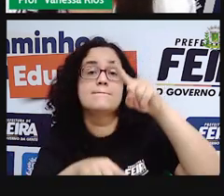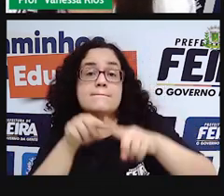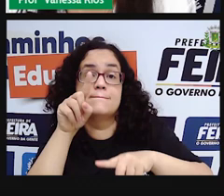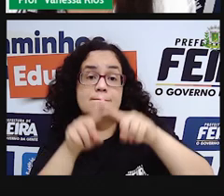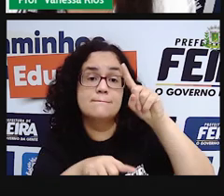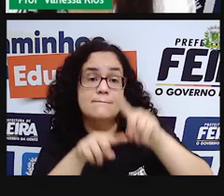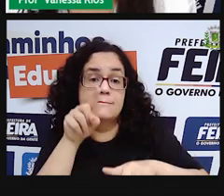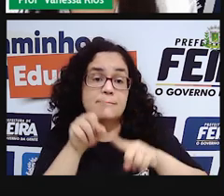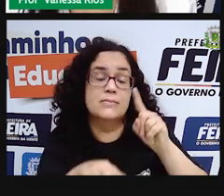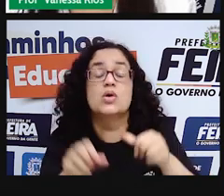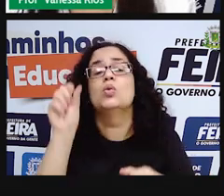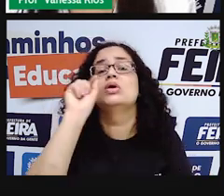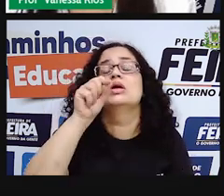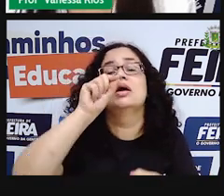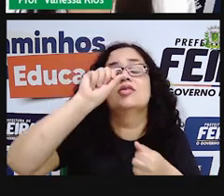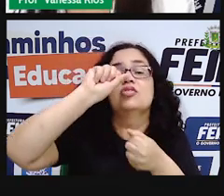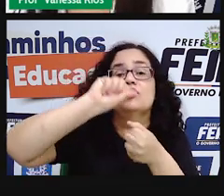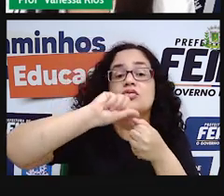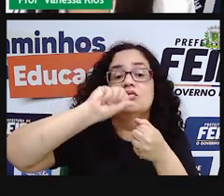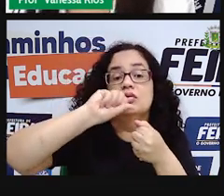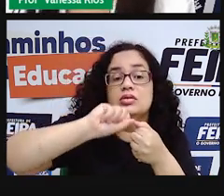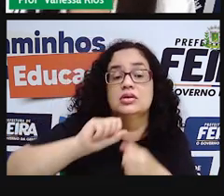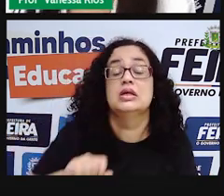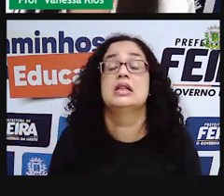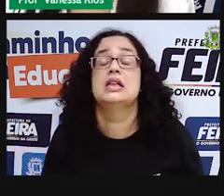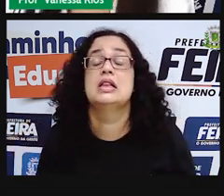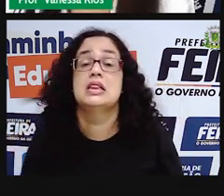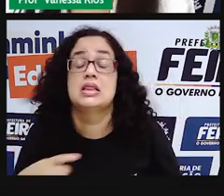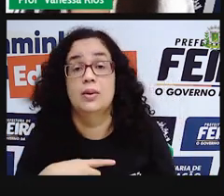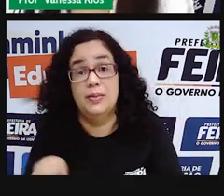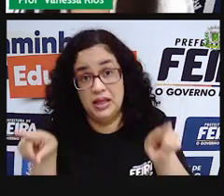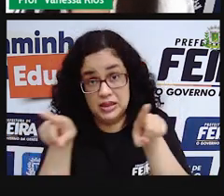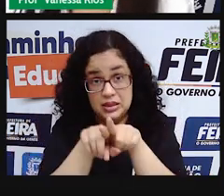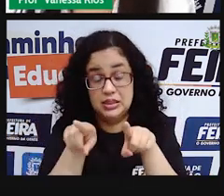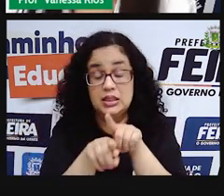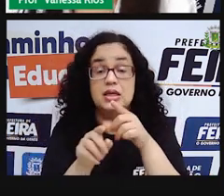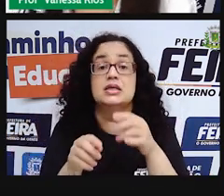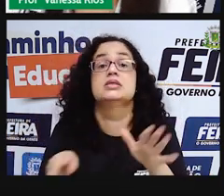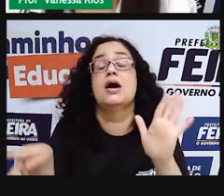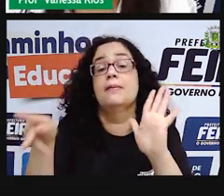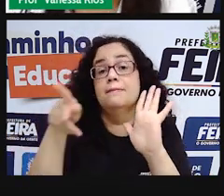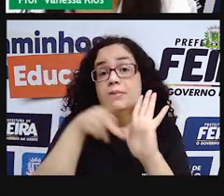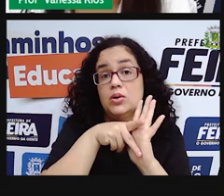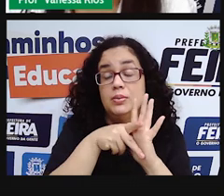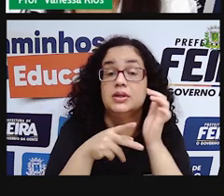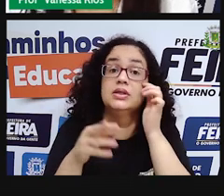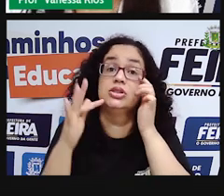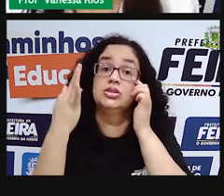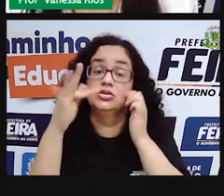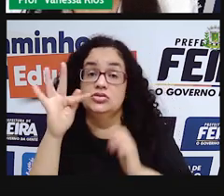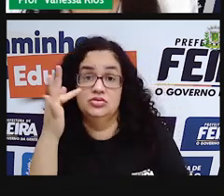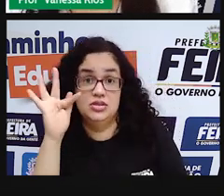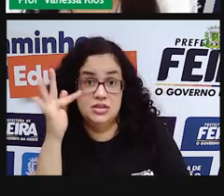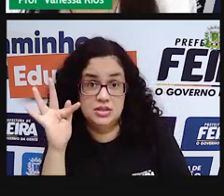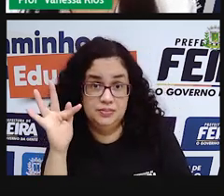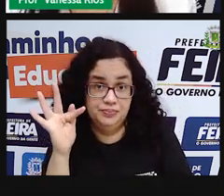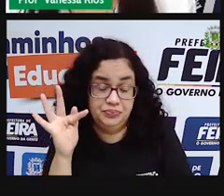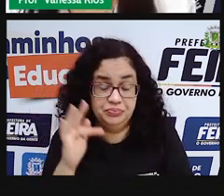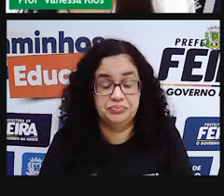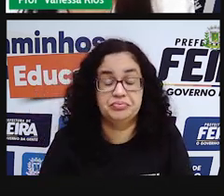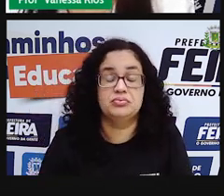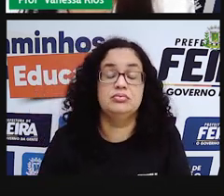àquilo que é feito. E existem aí as propriedades físicas, que estão